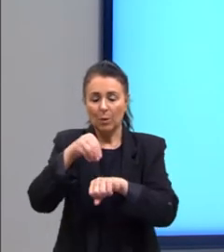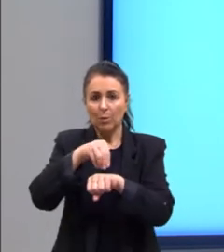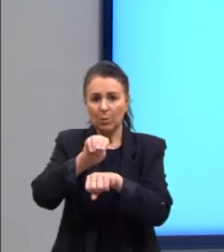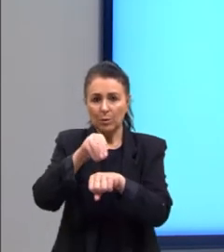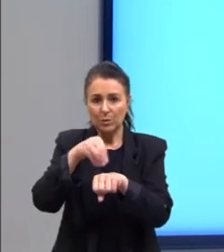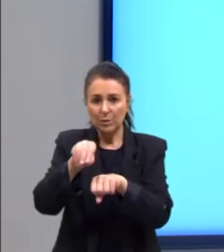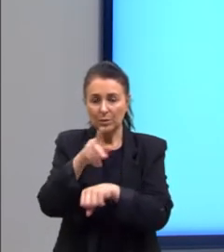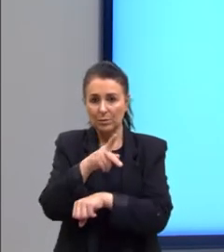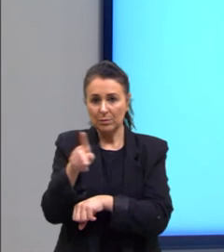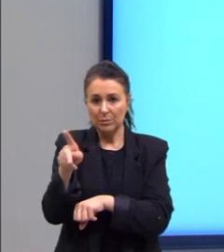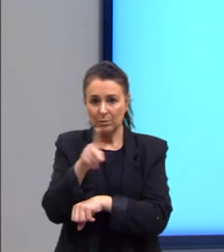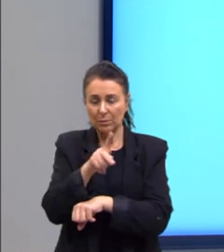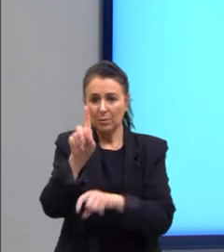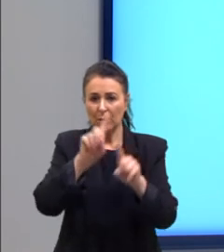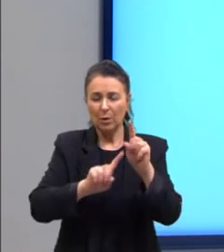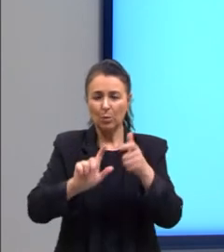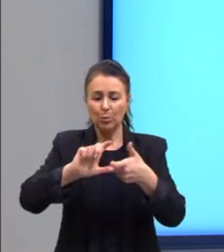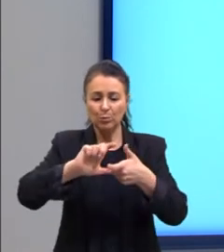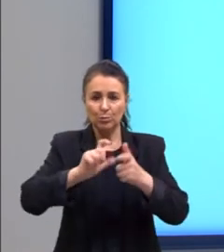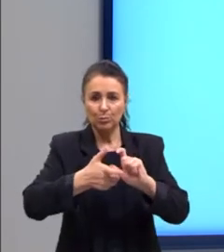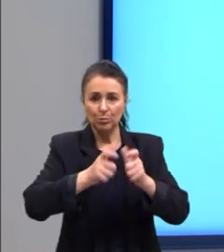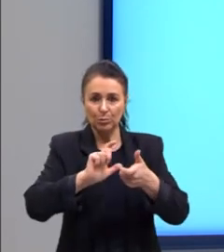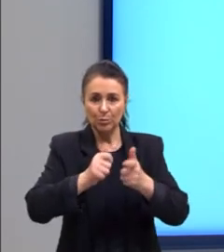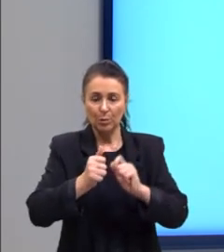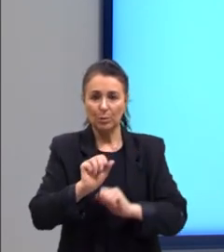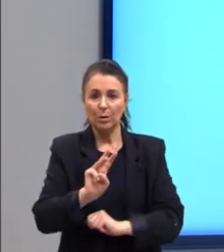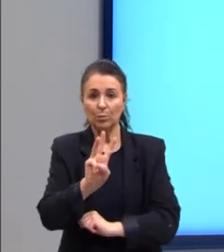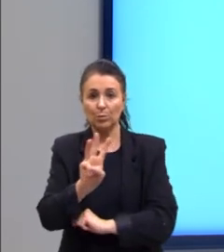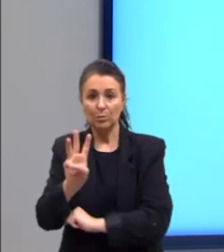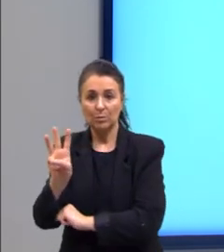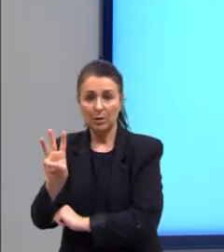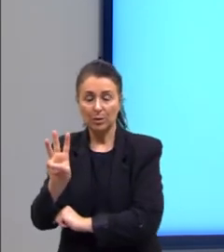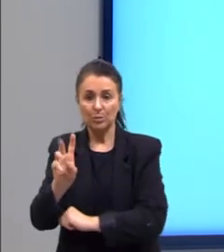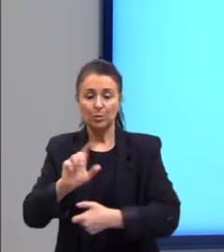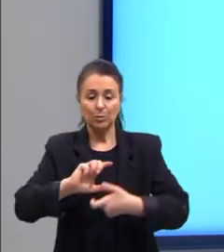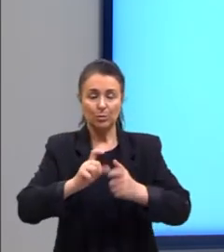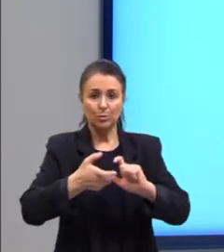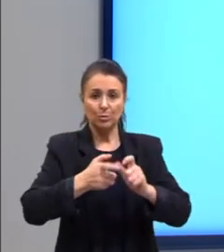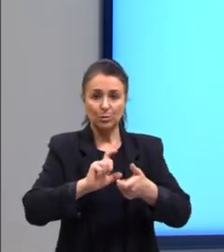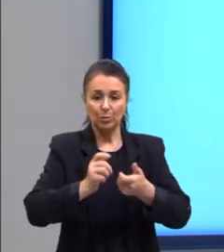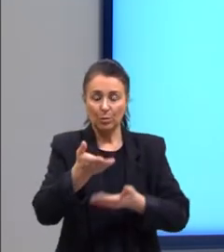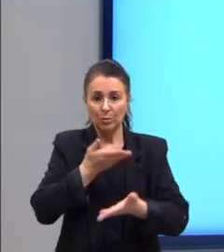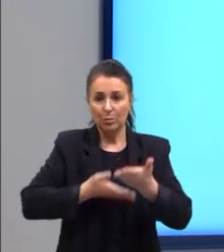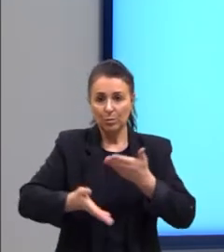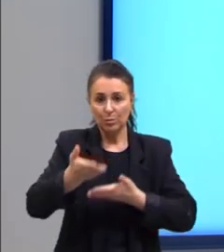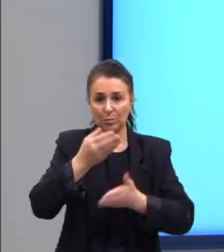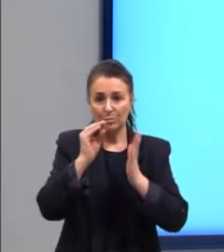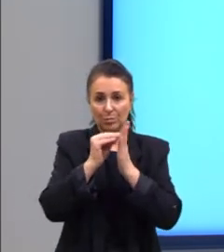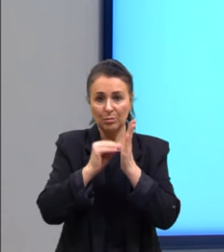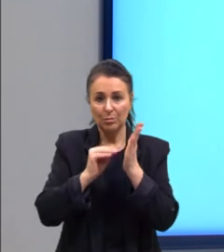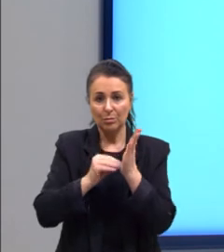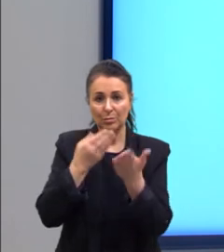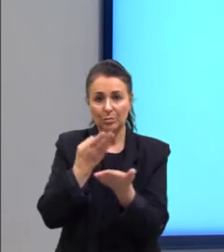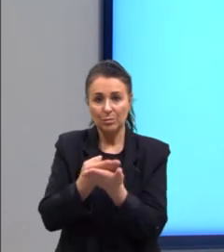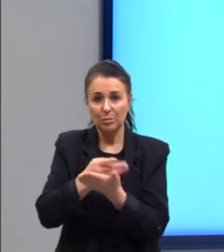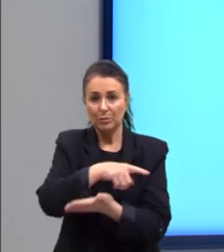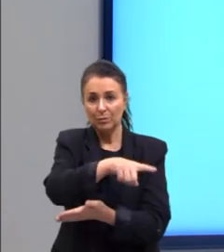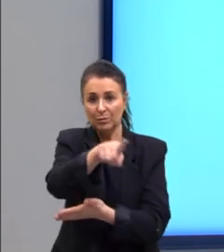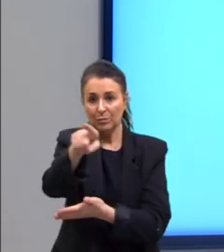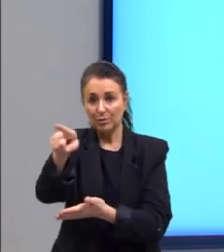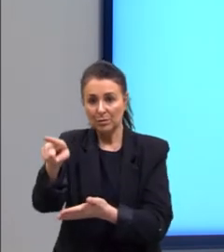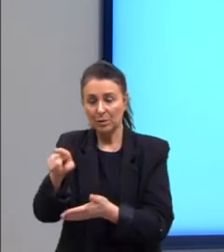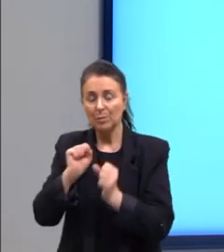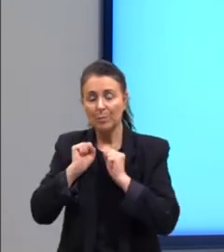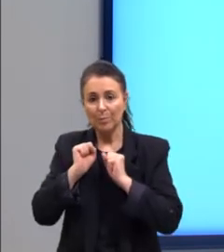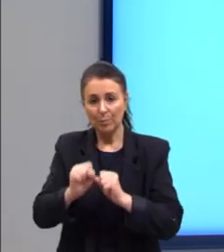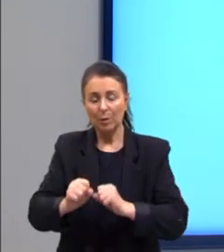vocês aqui de alguns jogos, um site de jogos interativos sobre os conteúdos que nós estudamos, onde vocês vão